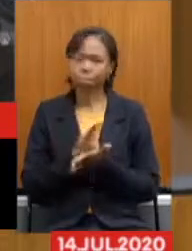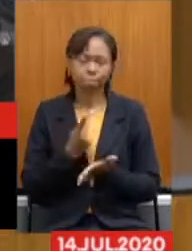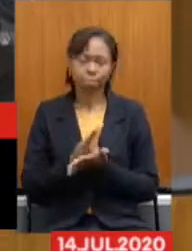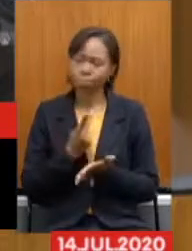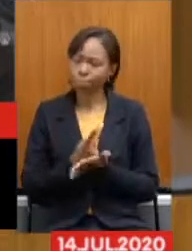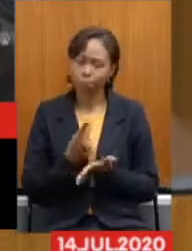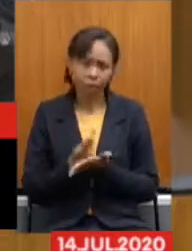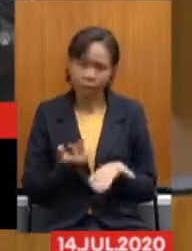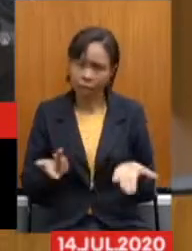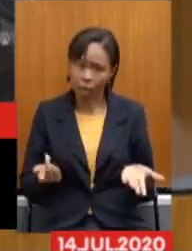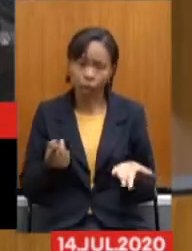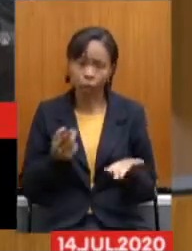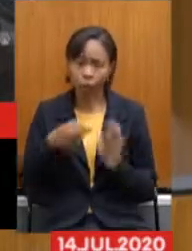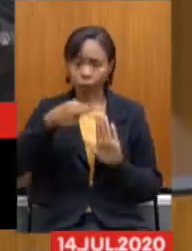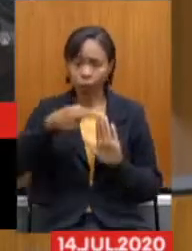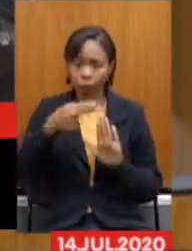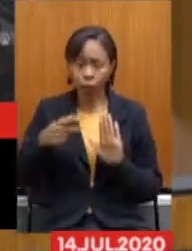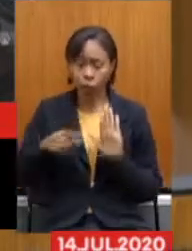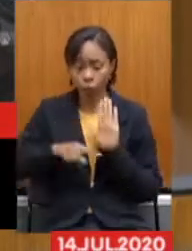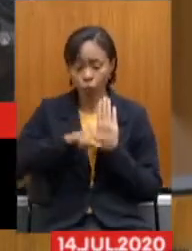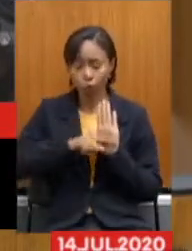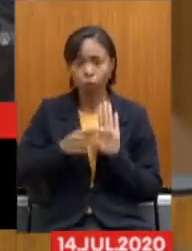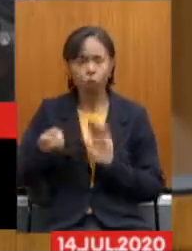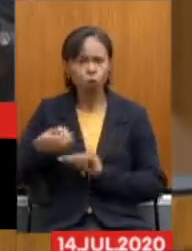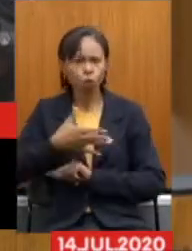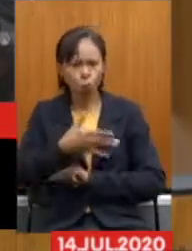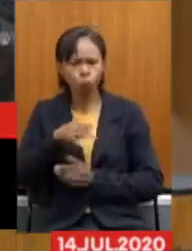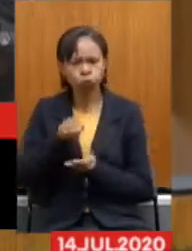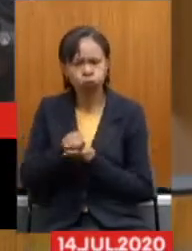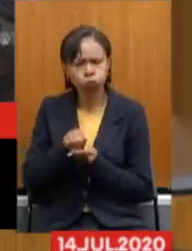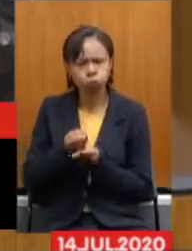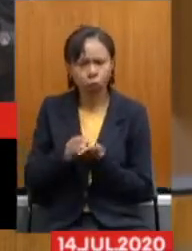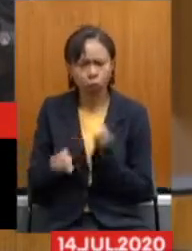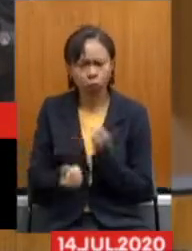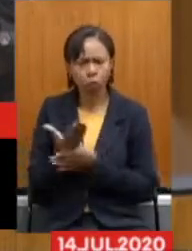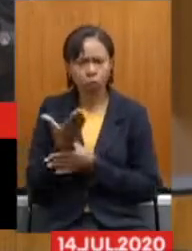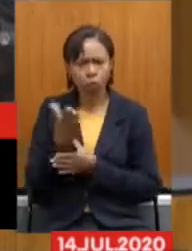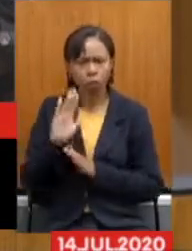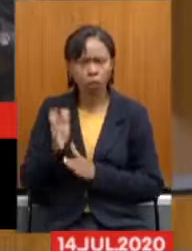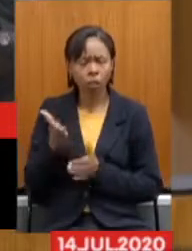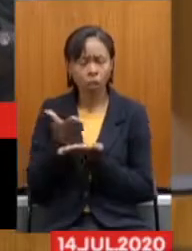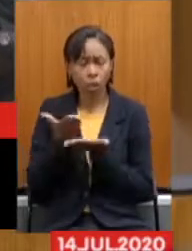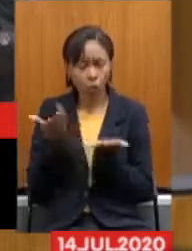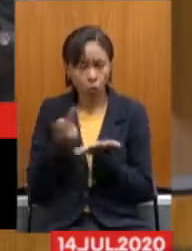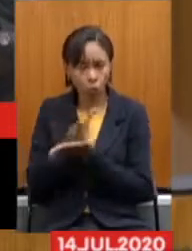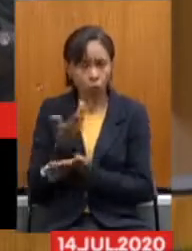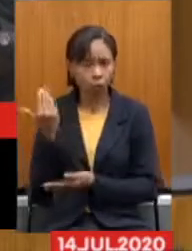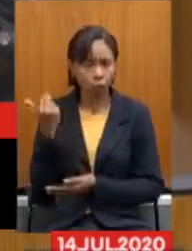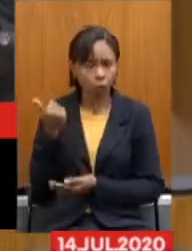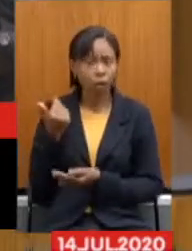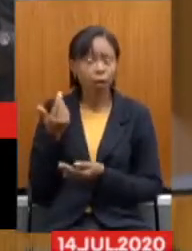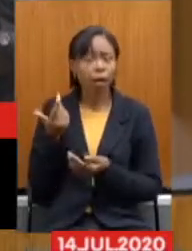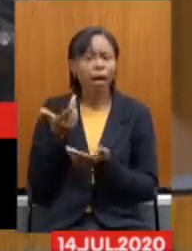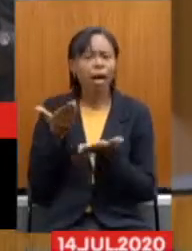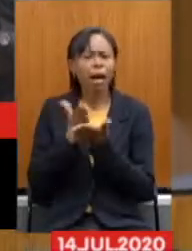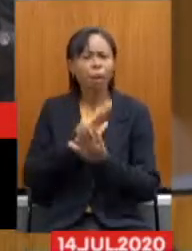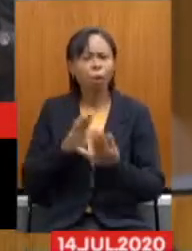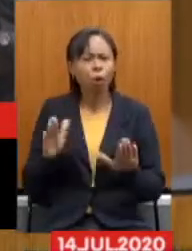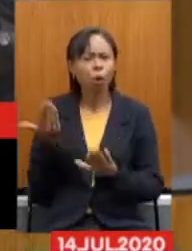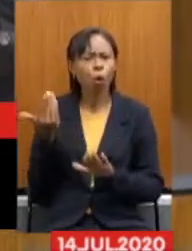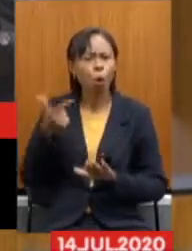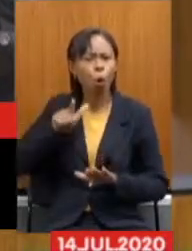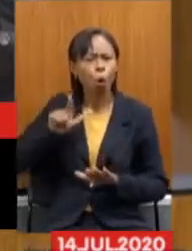resolução Do déficit A criação De um novo fundo Já ocorreu Quando Da extinção Do fundo De previdência Do Fupeng